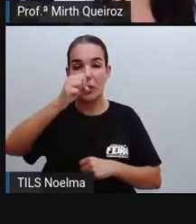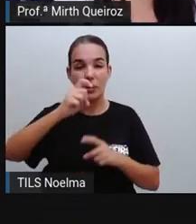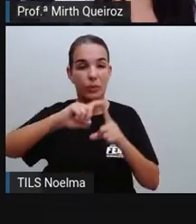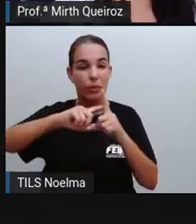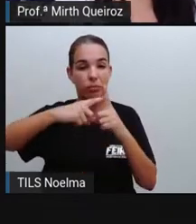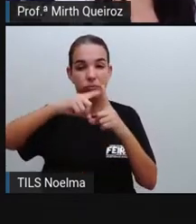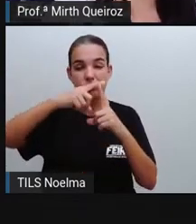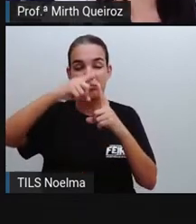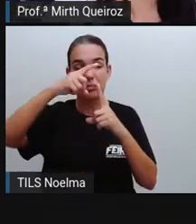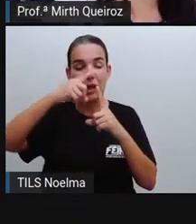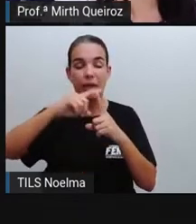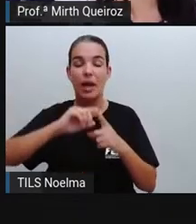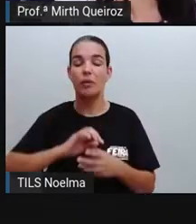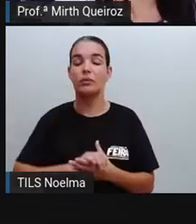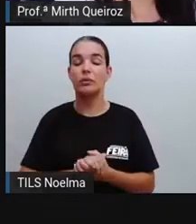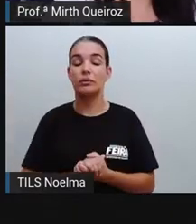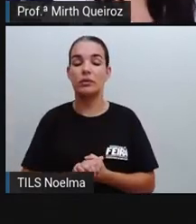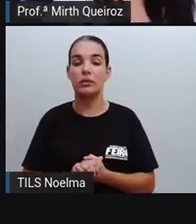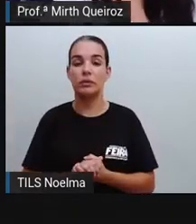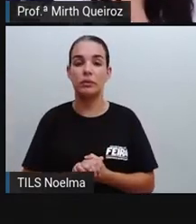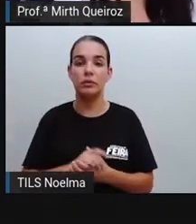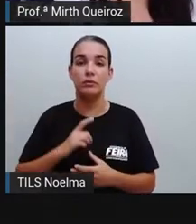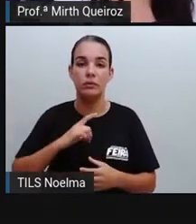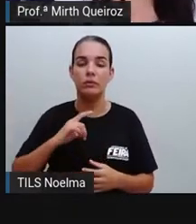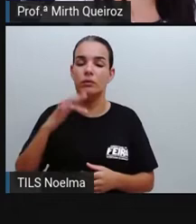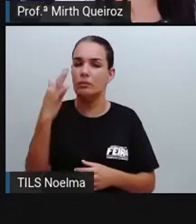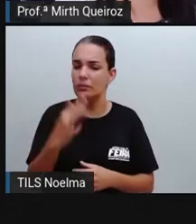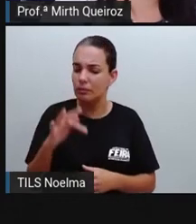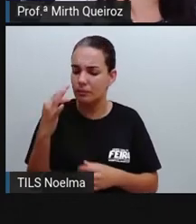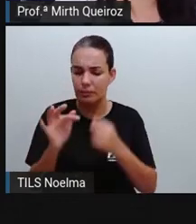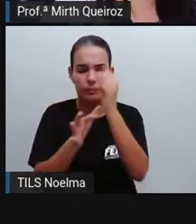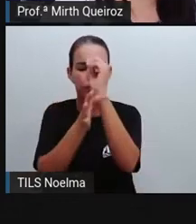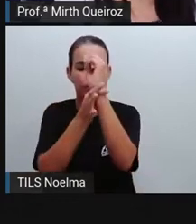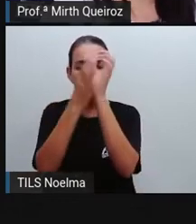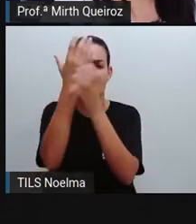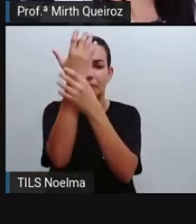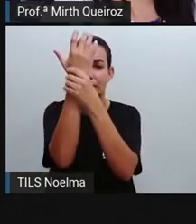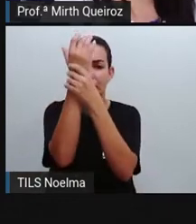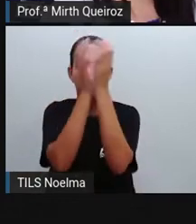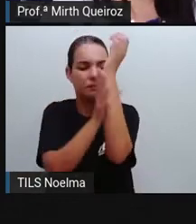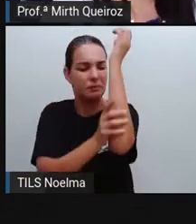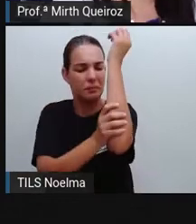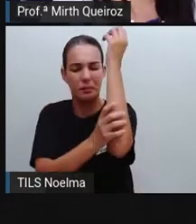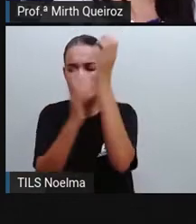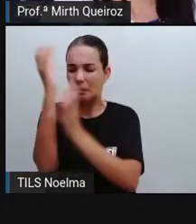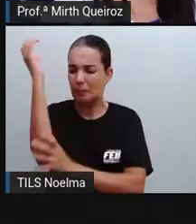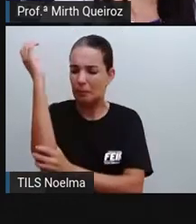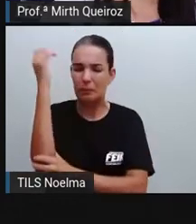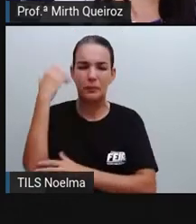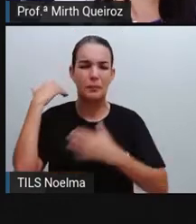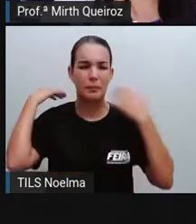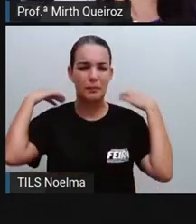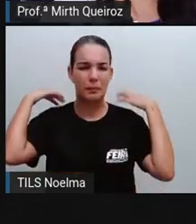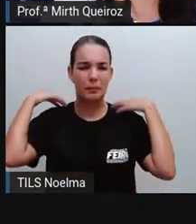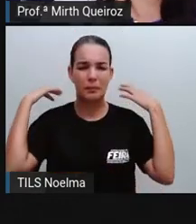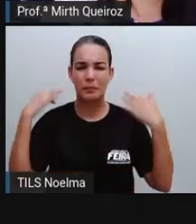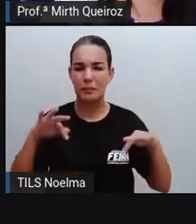38,5 graus Celsius. Vai causar dor nas articulações, vai causar aí